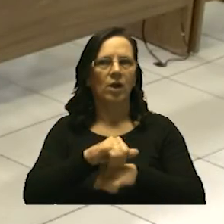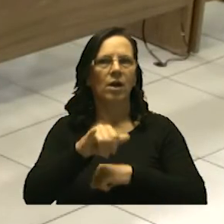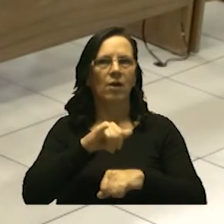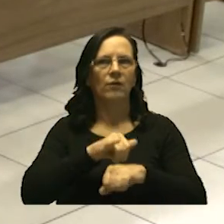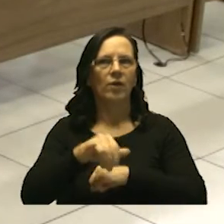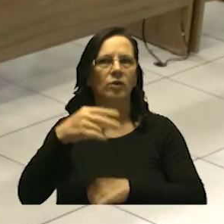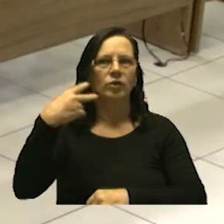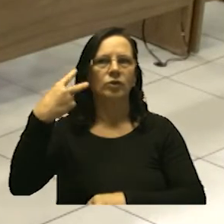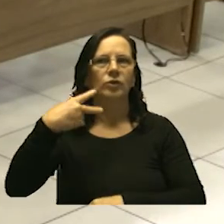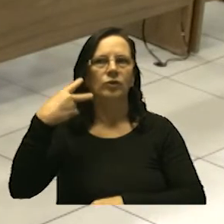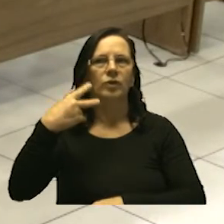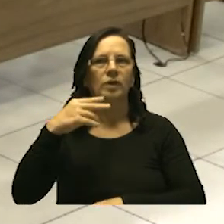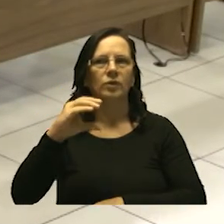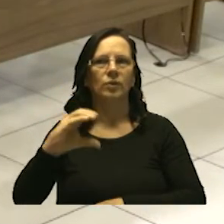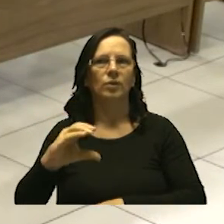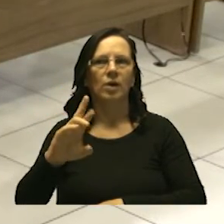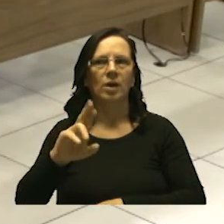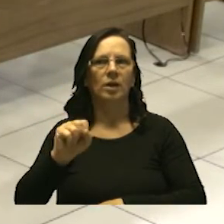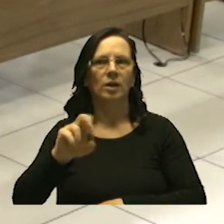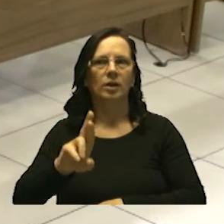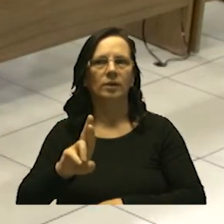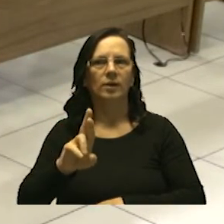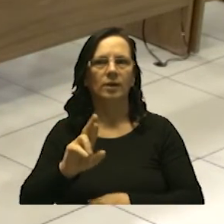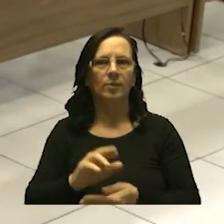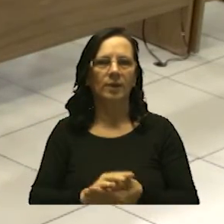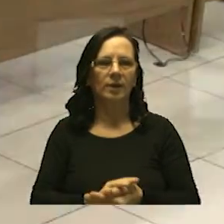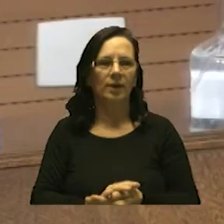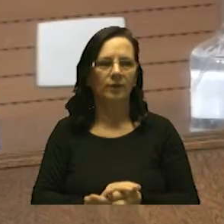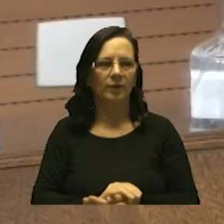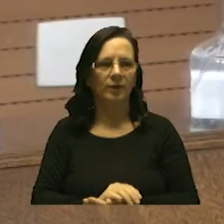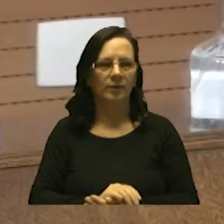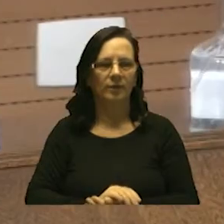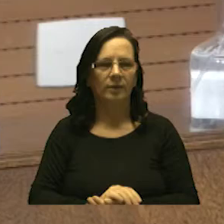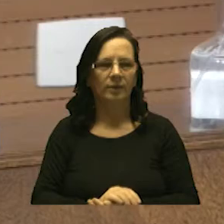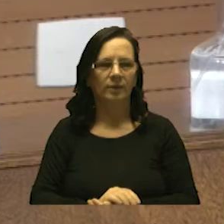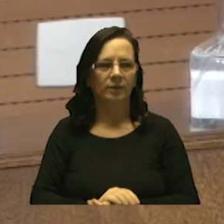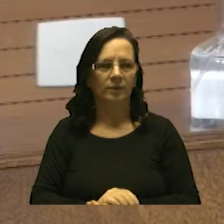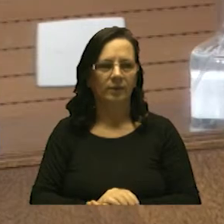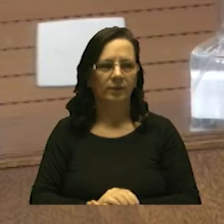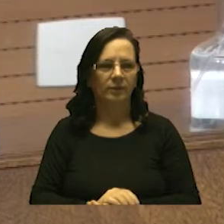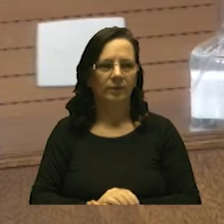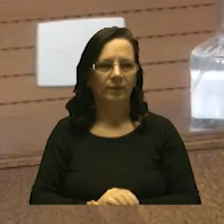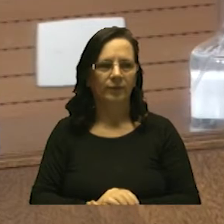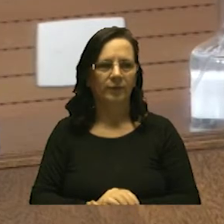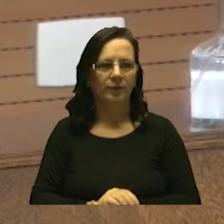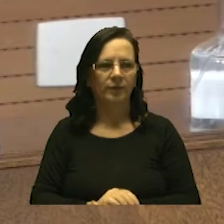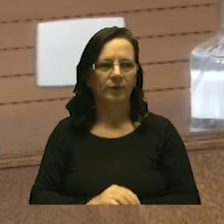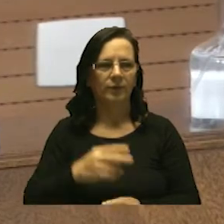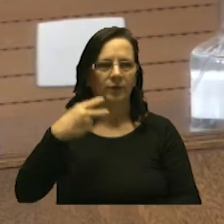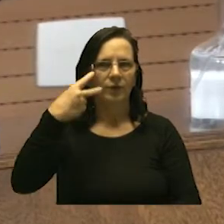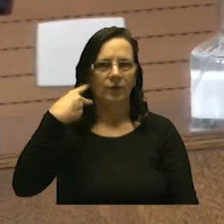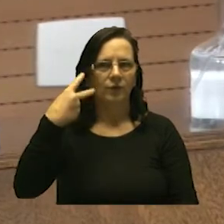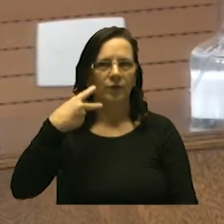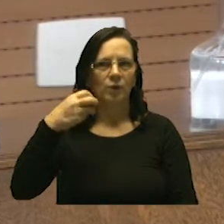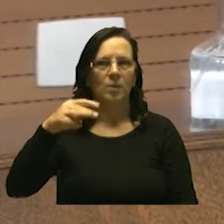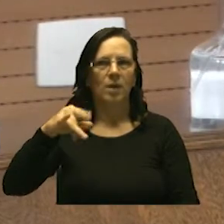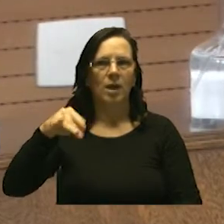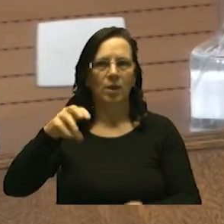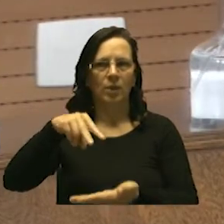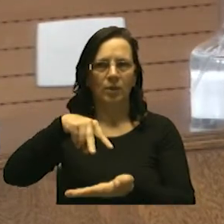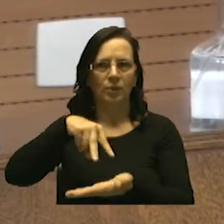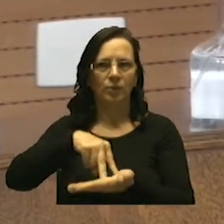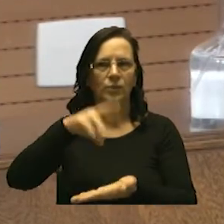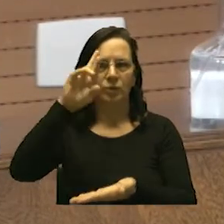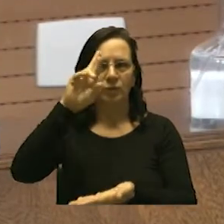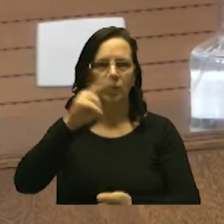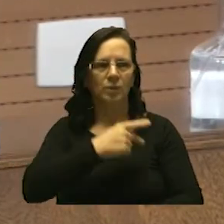ausência do vereador Kleber do Cavaco por motivos pessoais. Ausência justificada vereador. Com a palavra o vereador Marcinho. Senhor